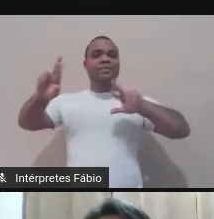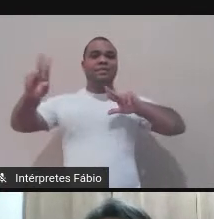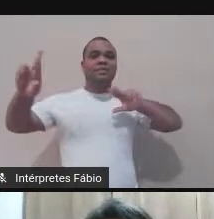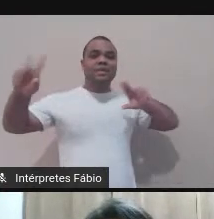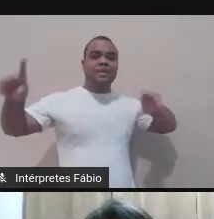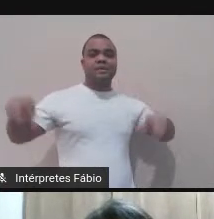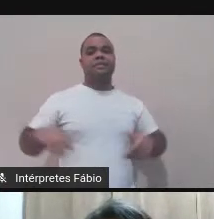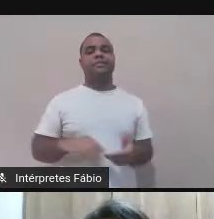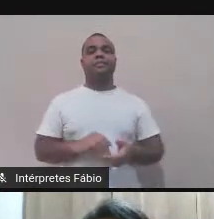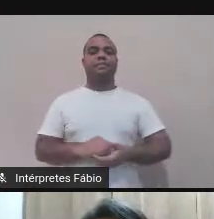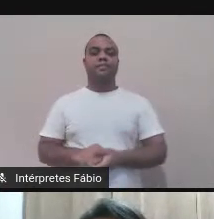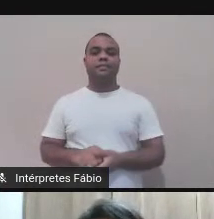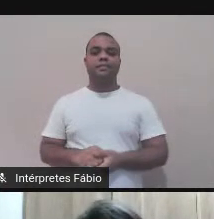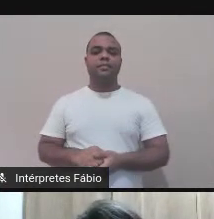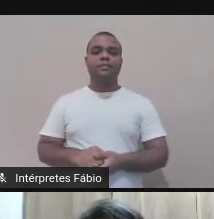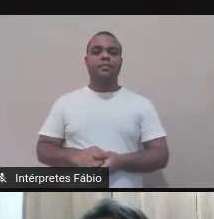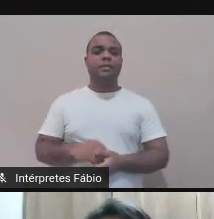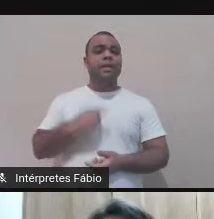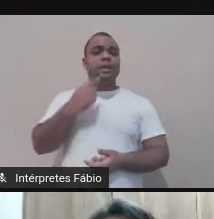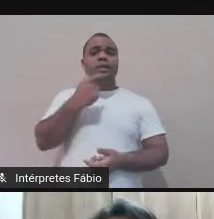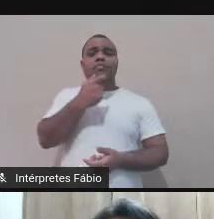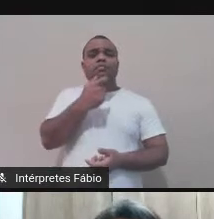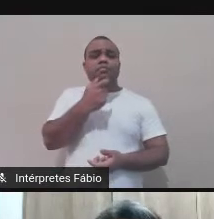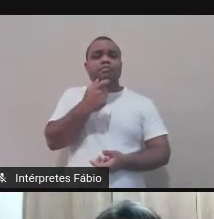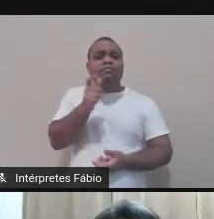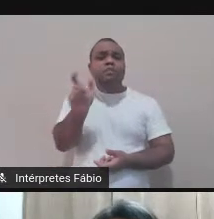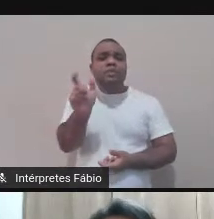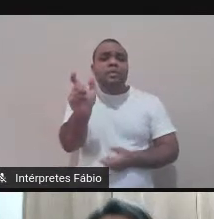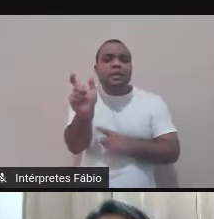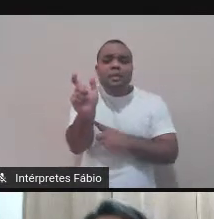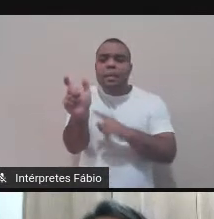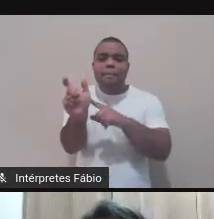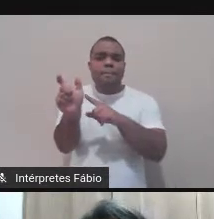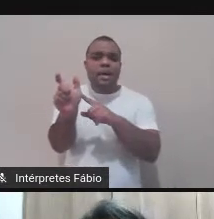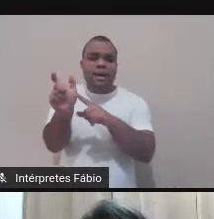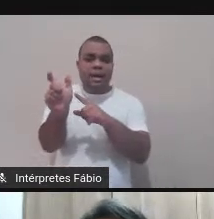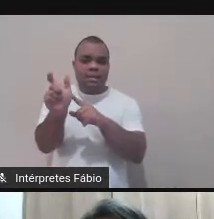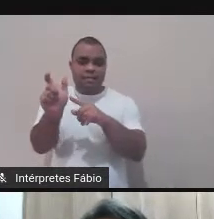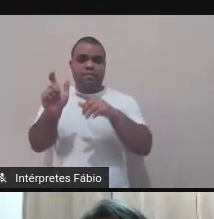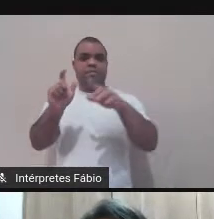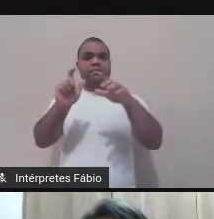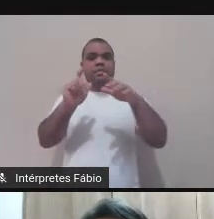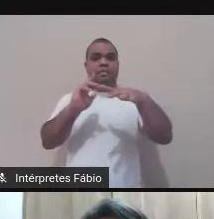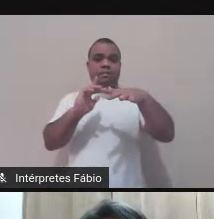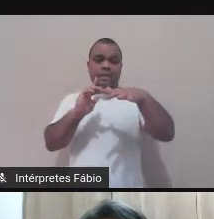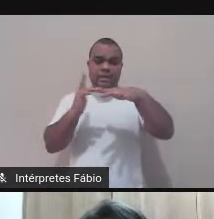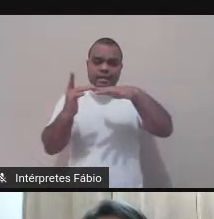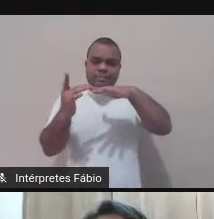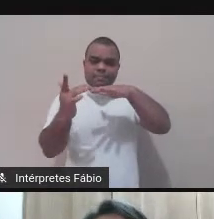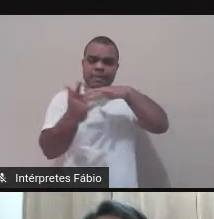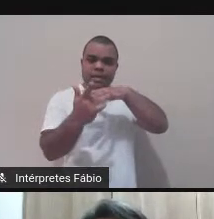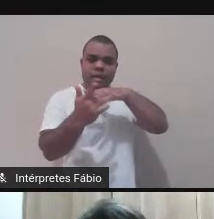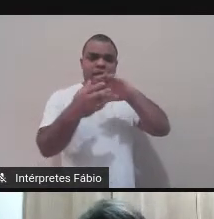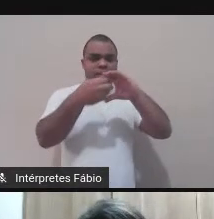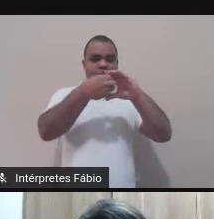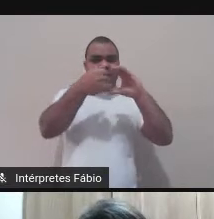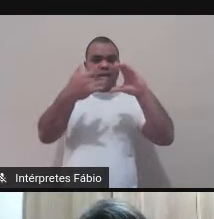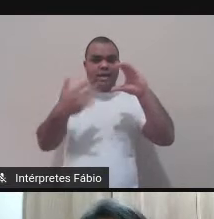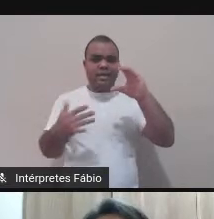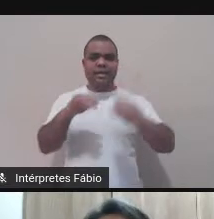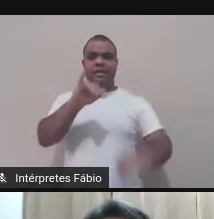estudos da intermedialidade são um ramo da literatura comparada que tem como base a semiótica persiana, a